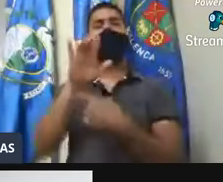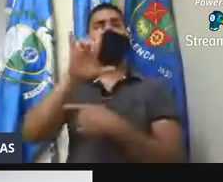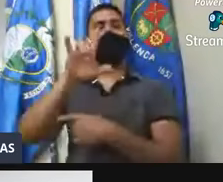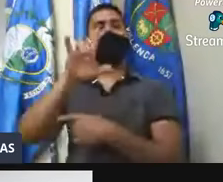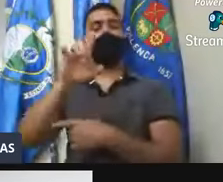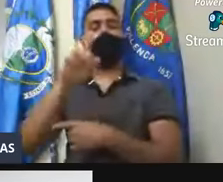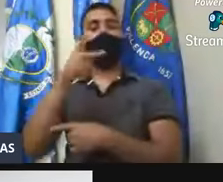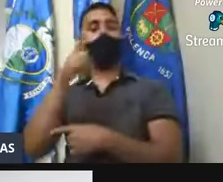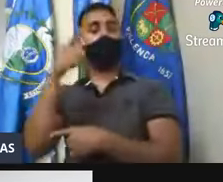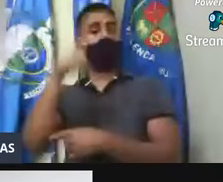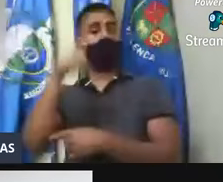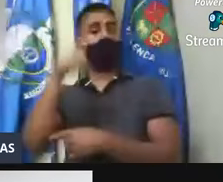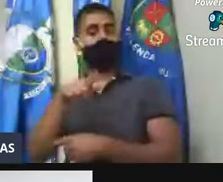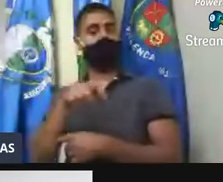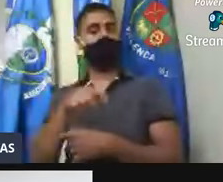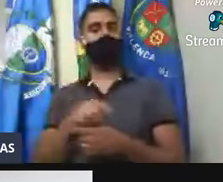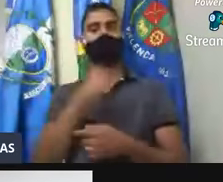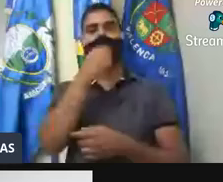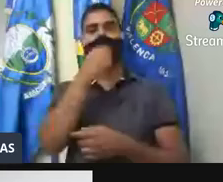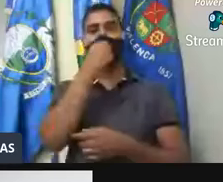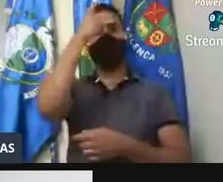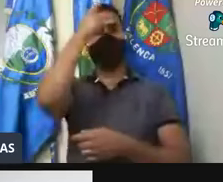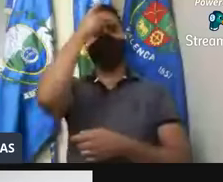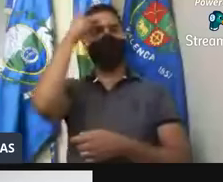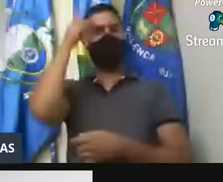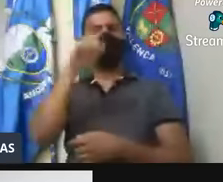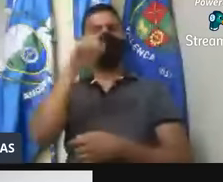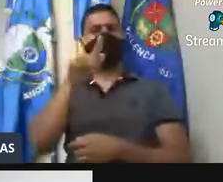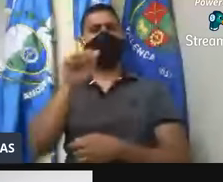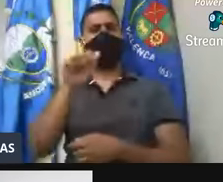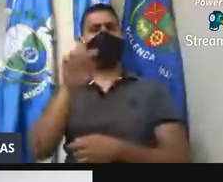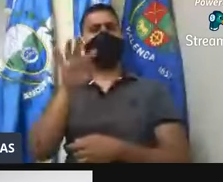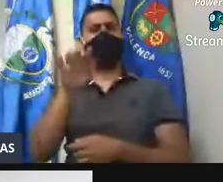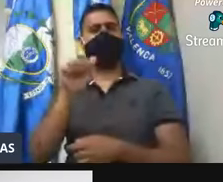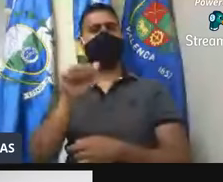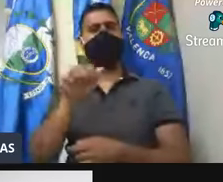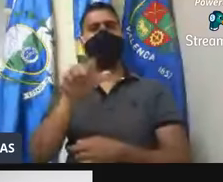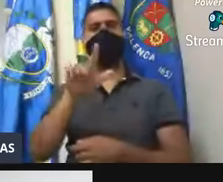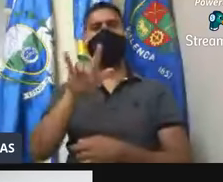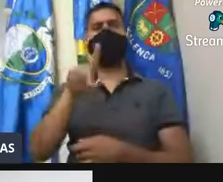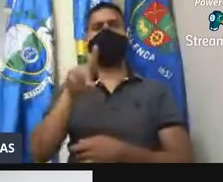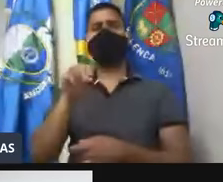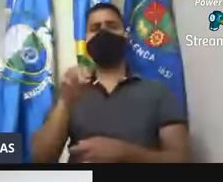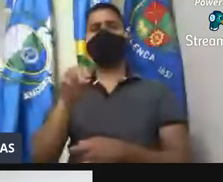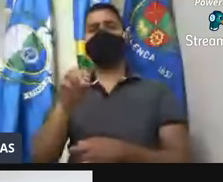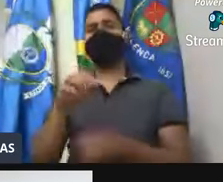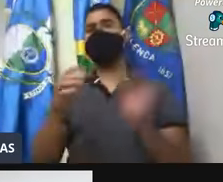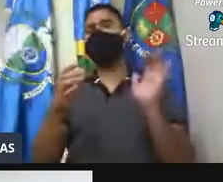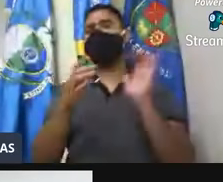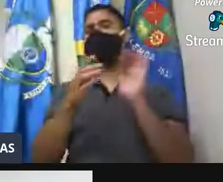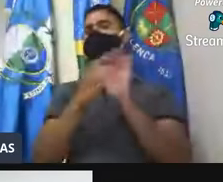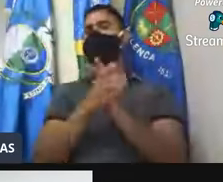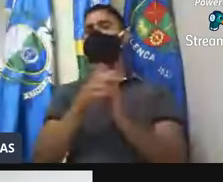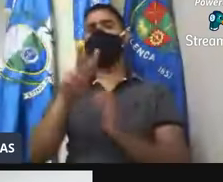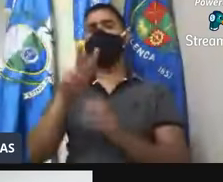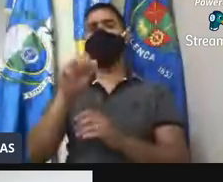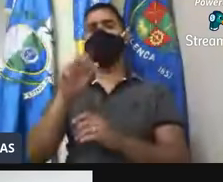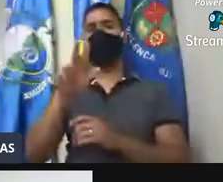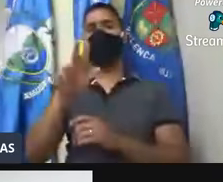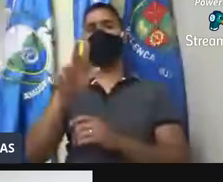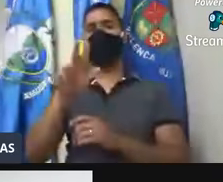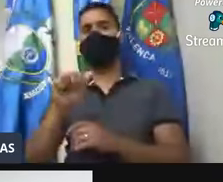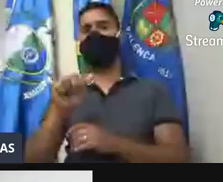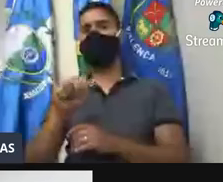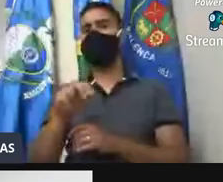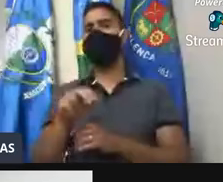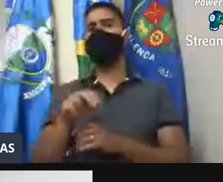Vou falar de novo. Pessoas gatas, lindos Vavá, casais lindos Vavá, explorando